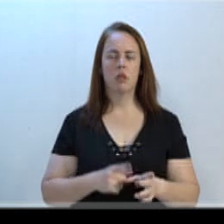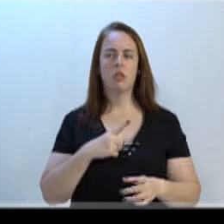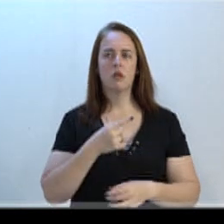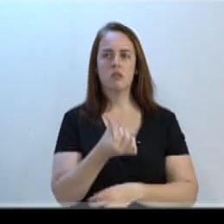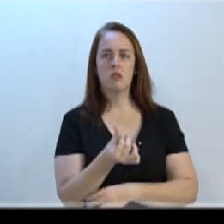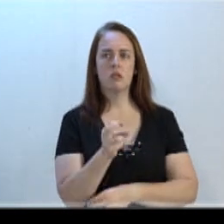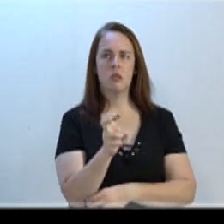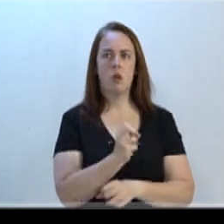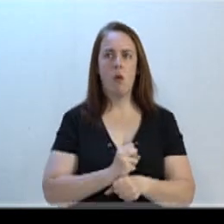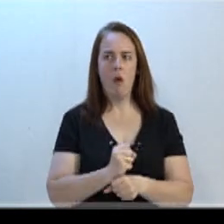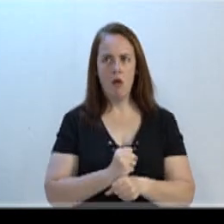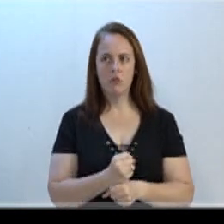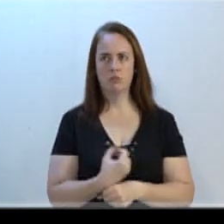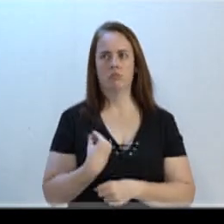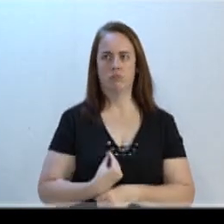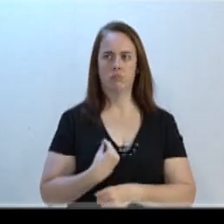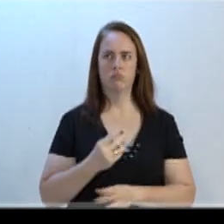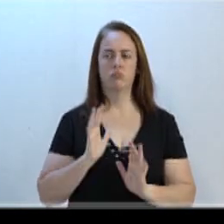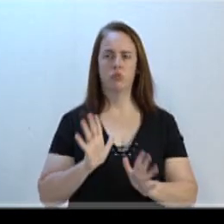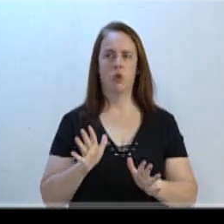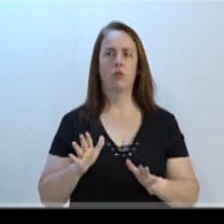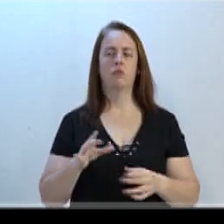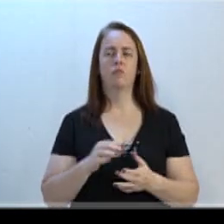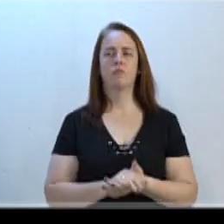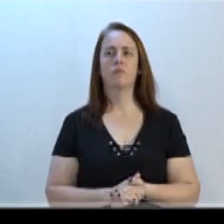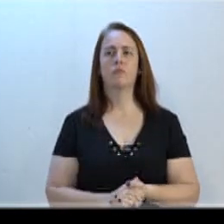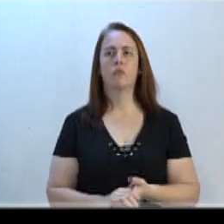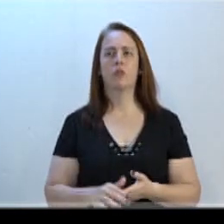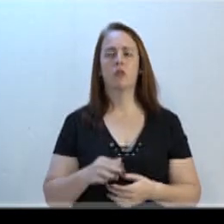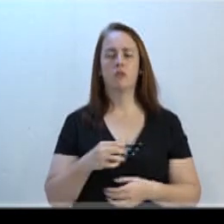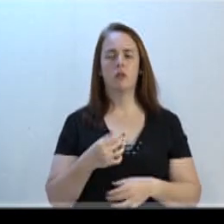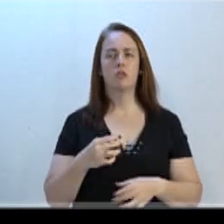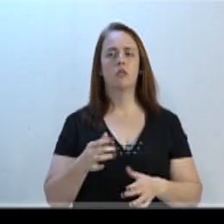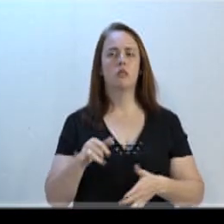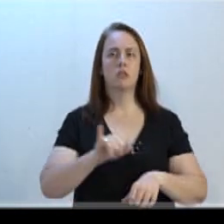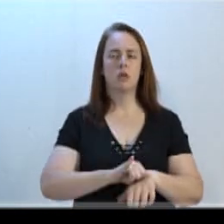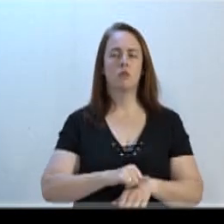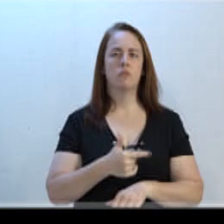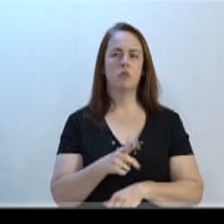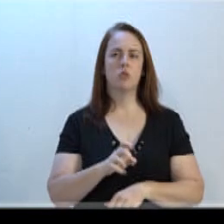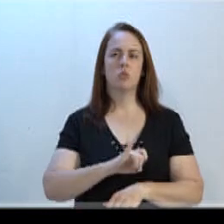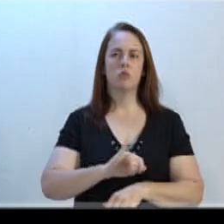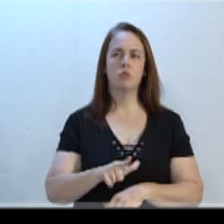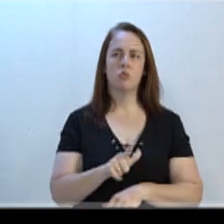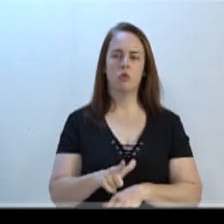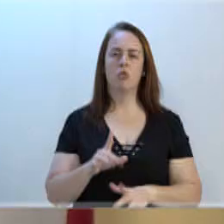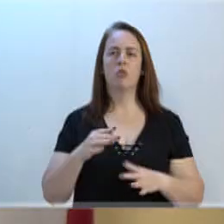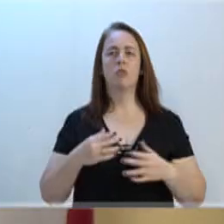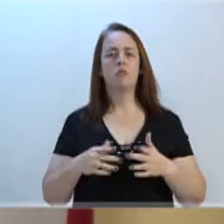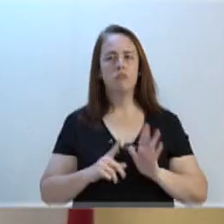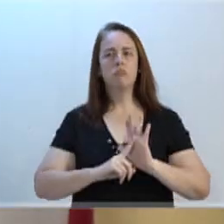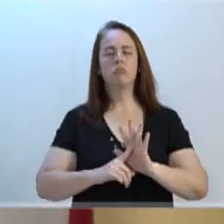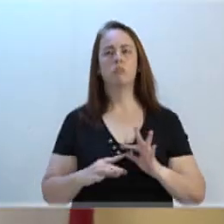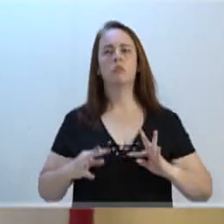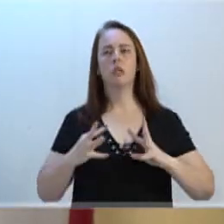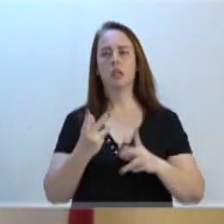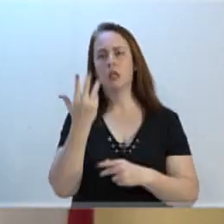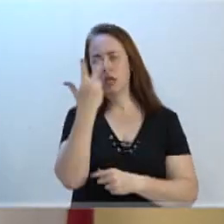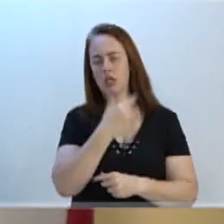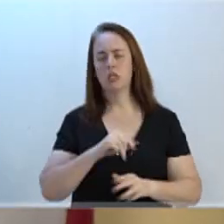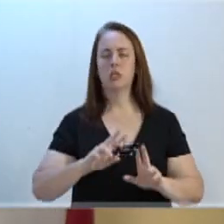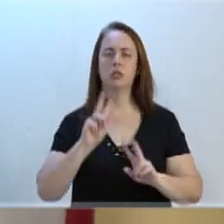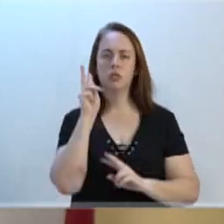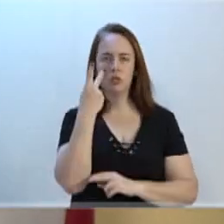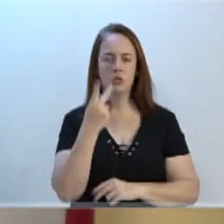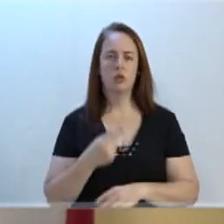65 anos de existência deste clube, o qual rendo homenagem a todos aqueles que começaram essa linda história, bem como